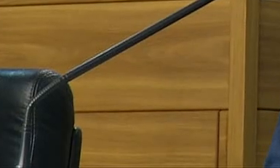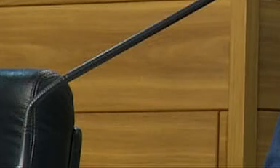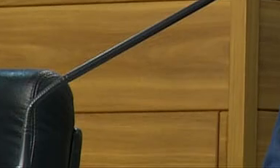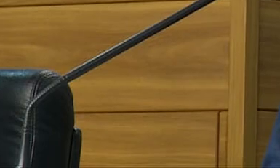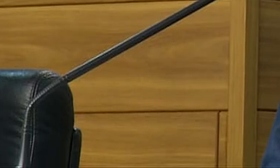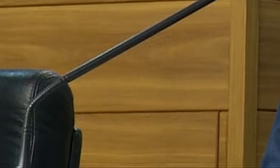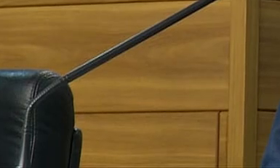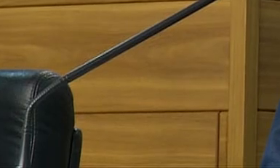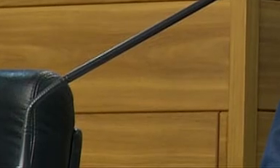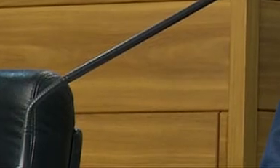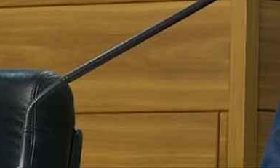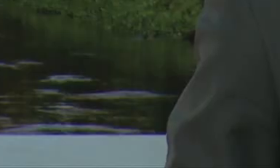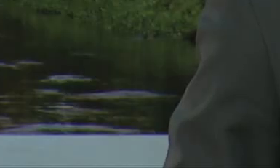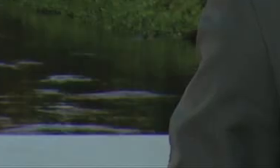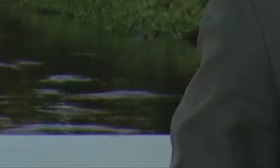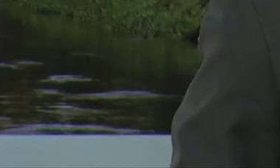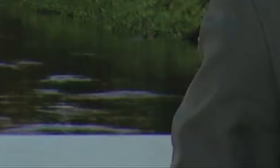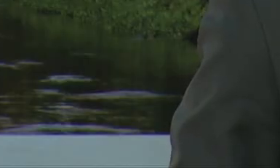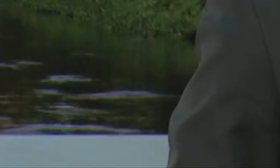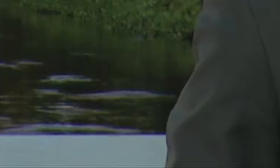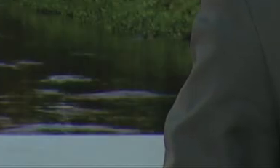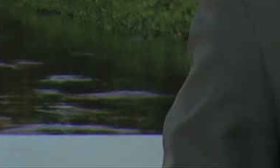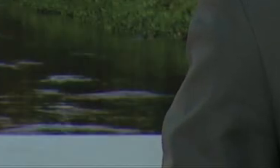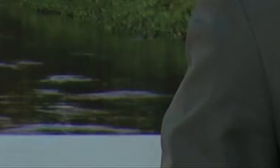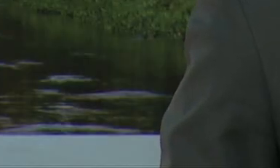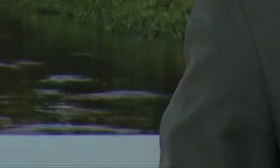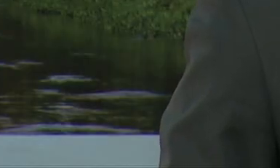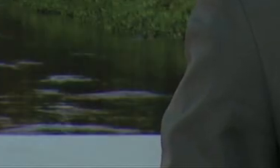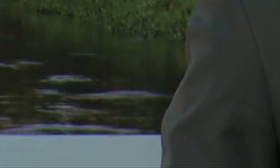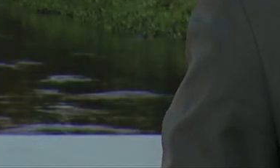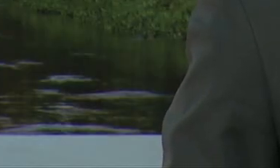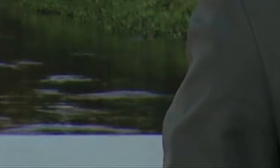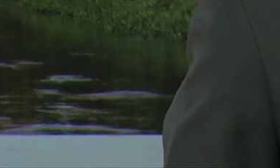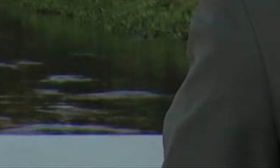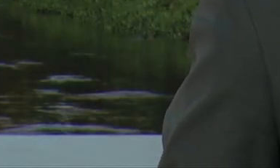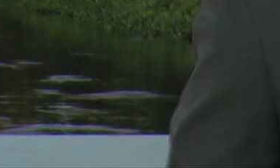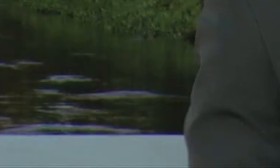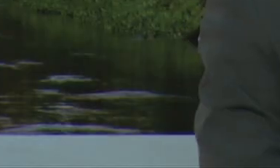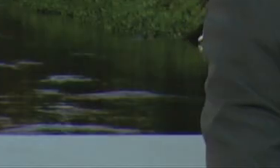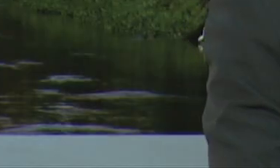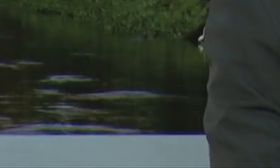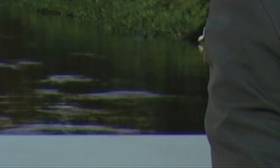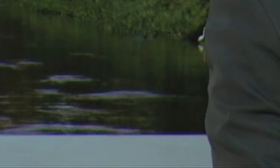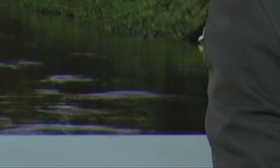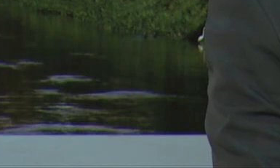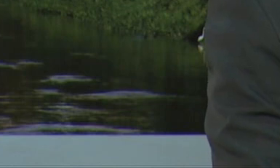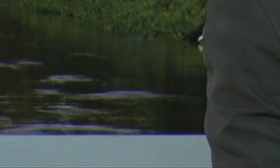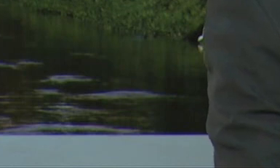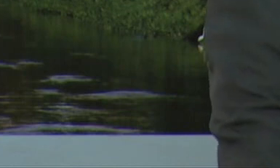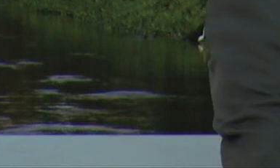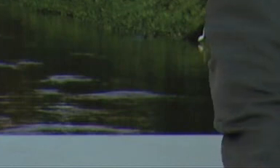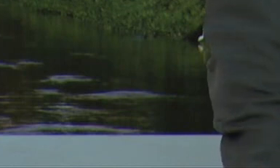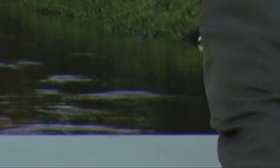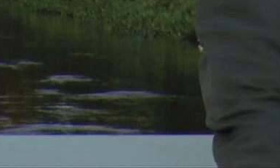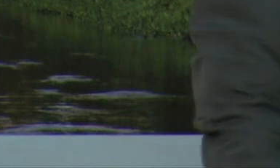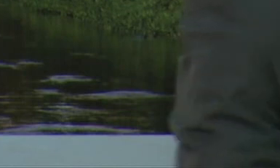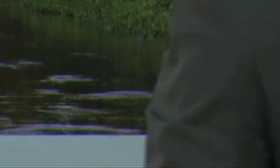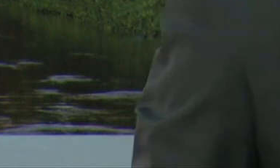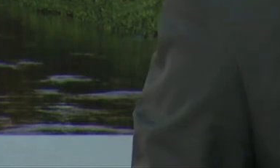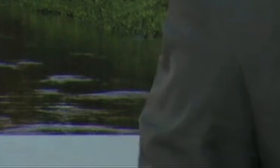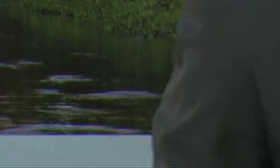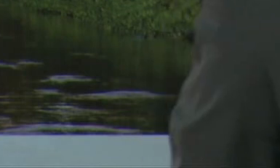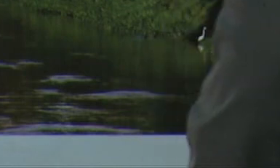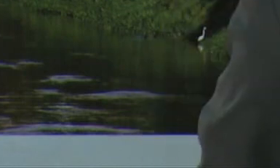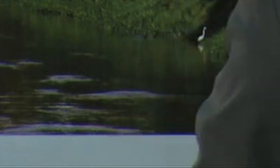Casa Legislativa Doutora Márcia Pegorelli Antunes Ramon Porto, doutor Jonathan Menan E também Fábio